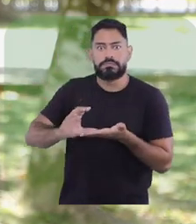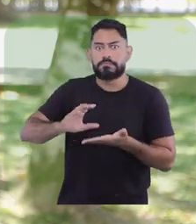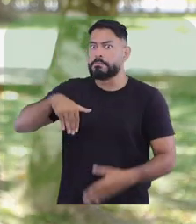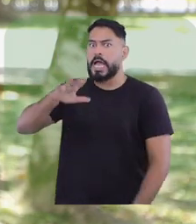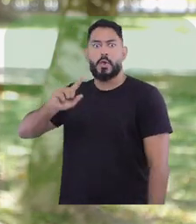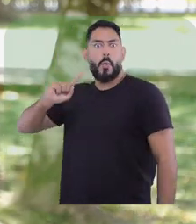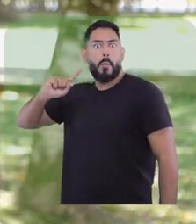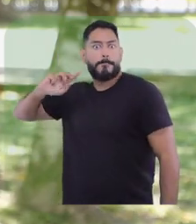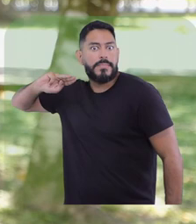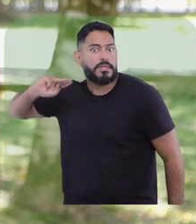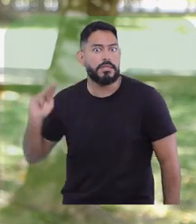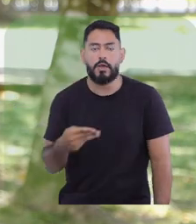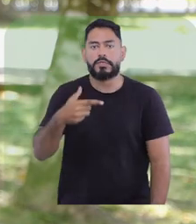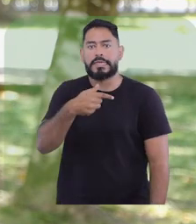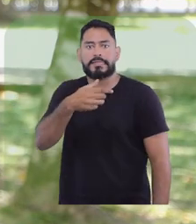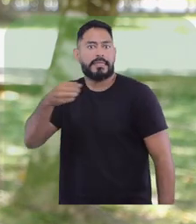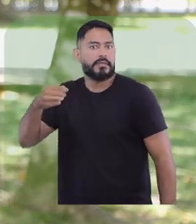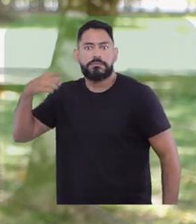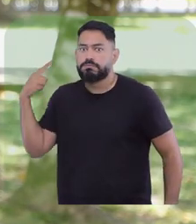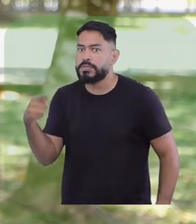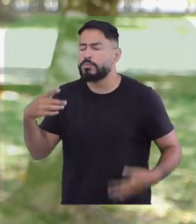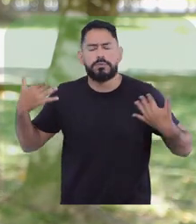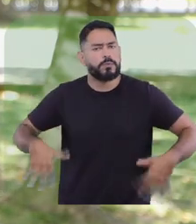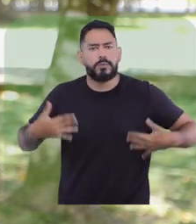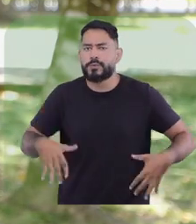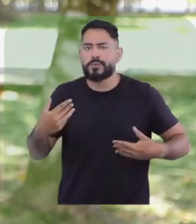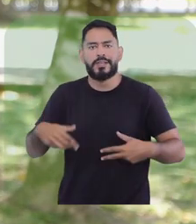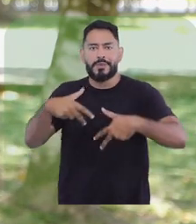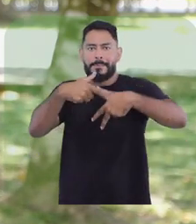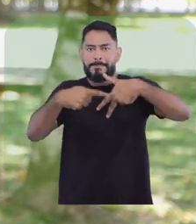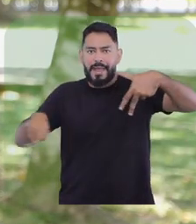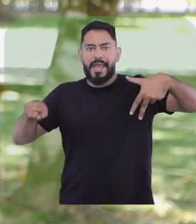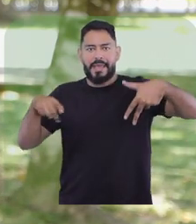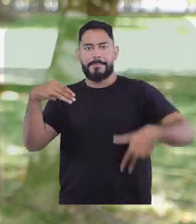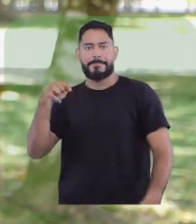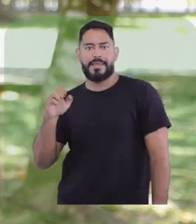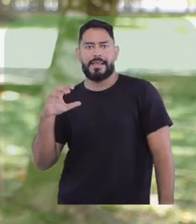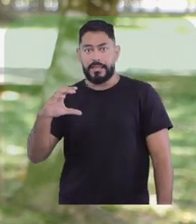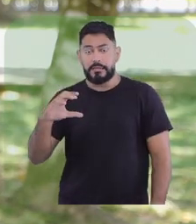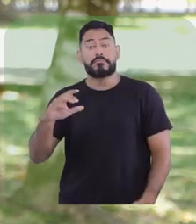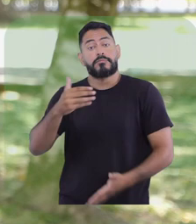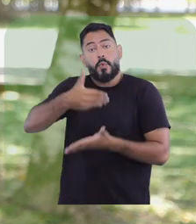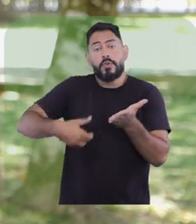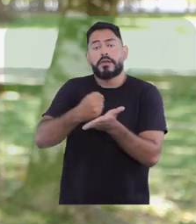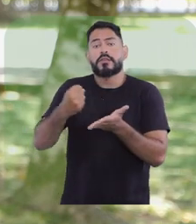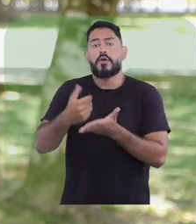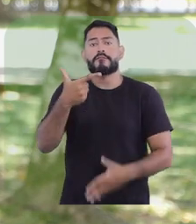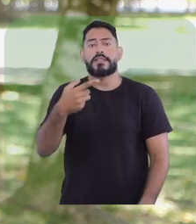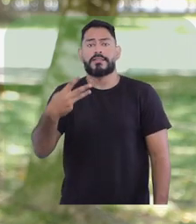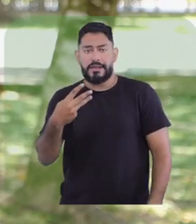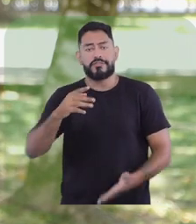investimento de mais de R$,7 milhão do Ministério da Educação, MEC, resultou na admissão de 23